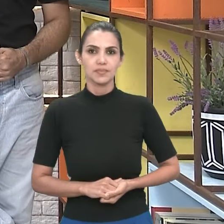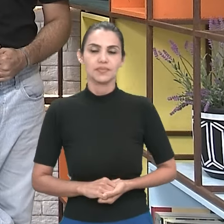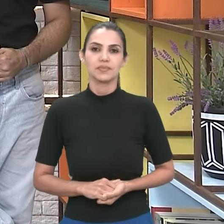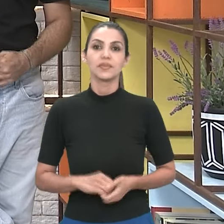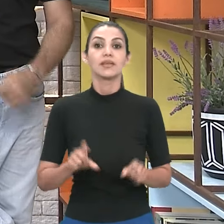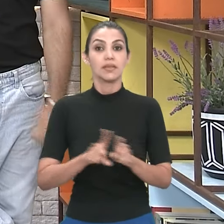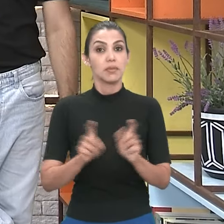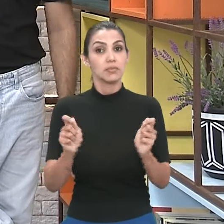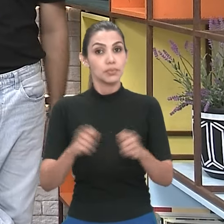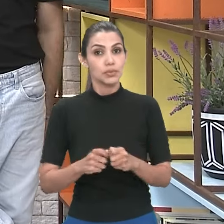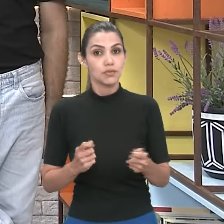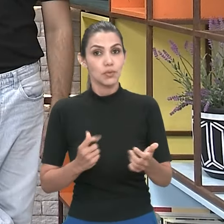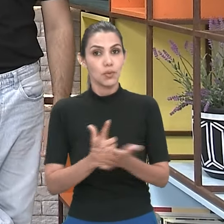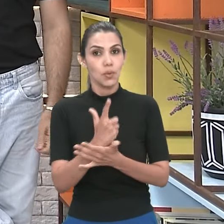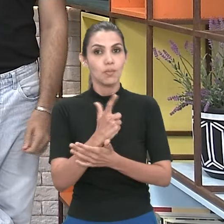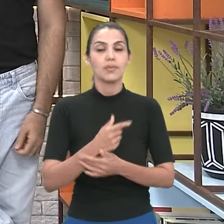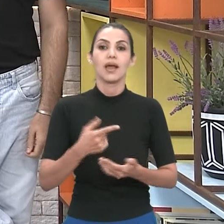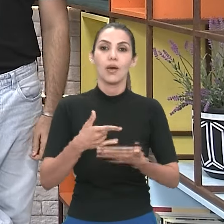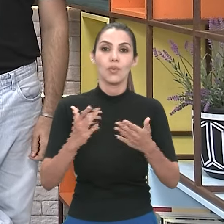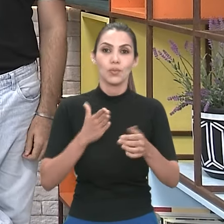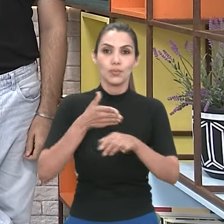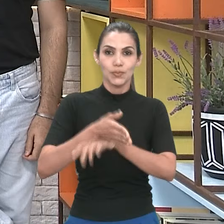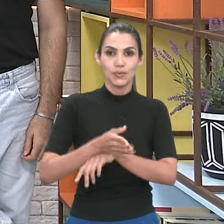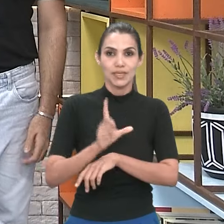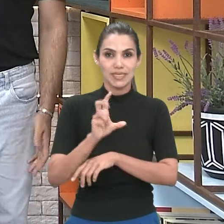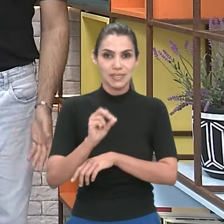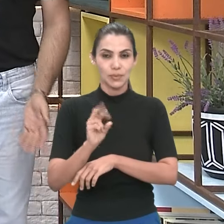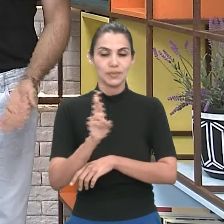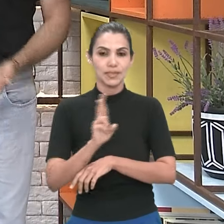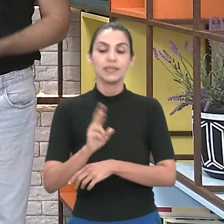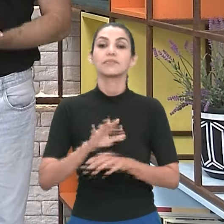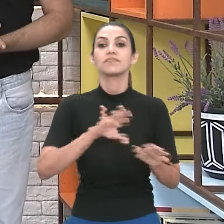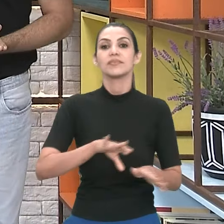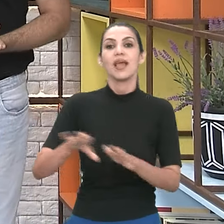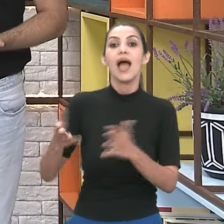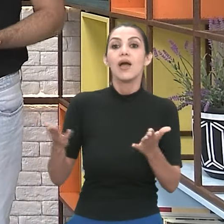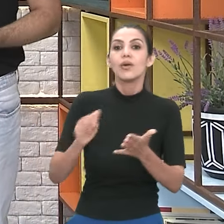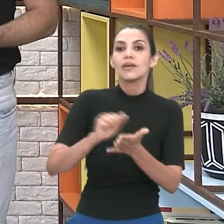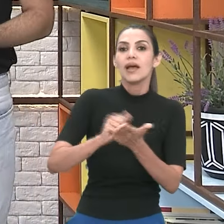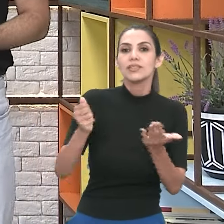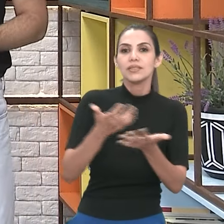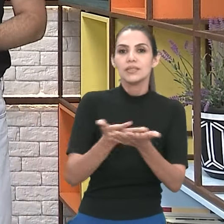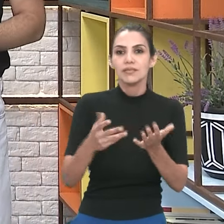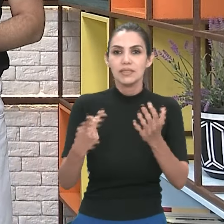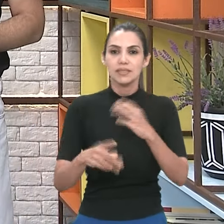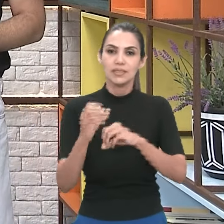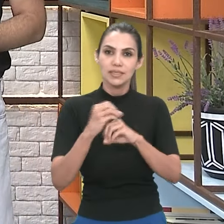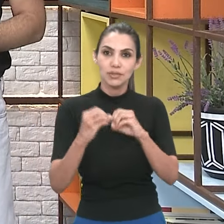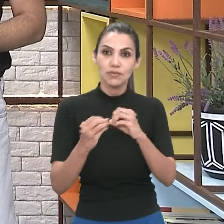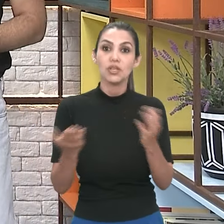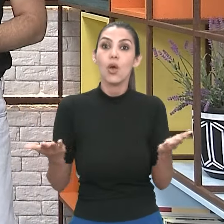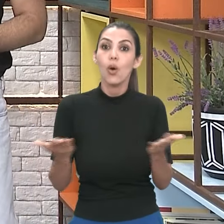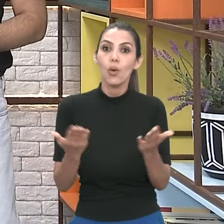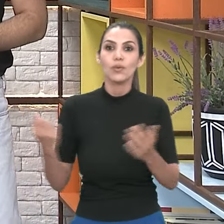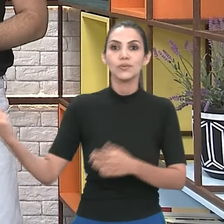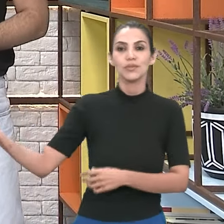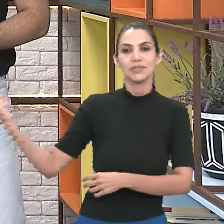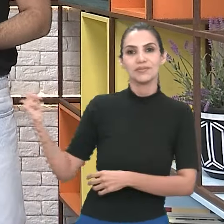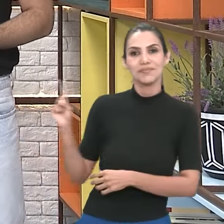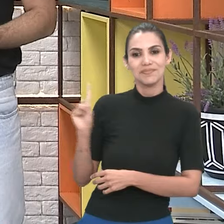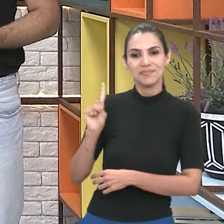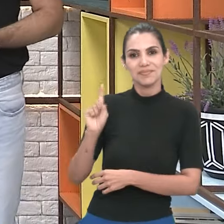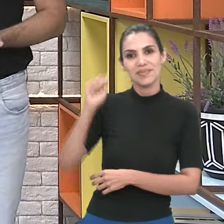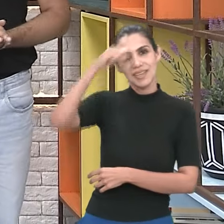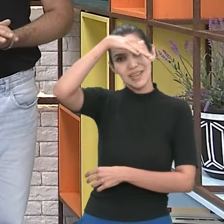ingresso também por lá. Tá bom? Vamos então para a nossa agenda de eventos e serviços. quem traz tudo para a gente hoje